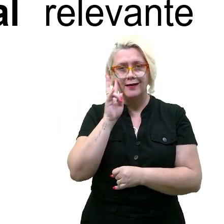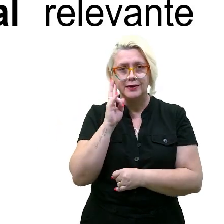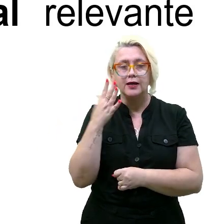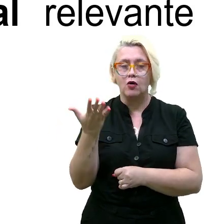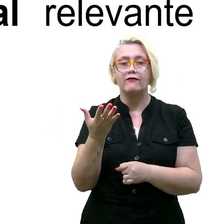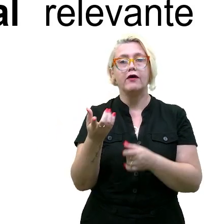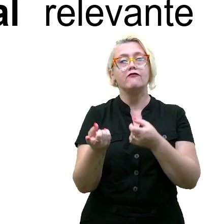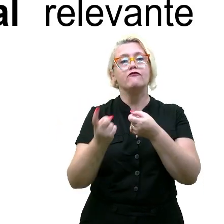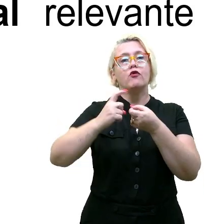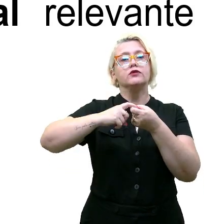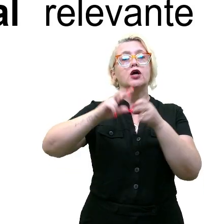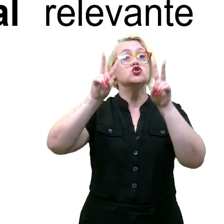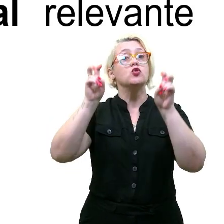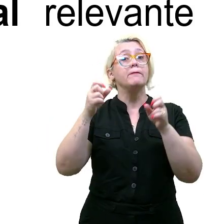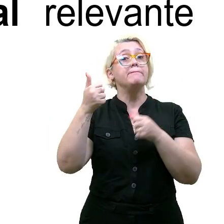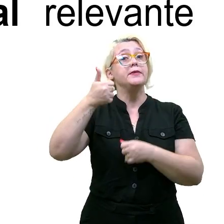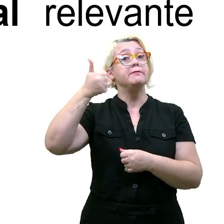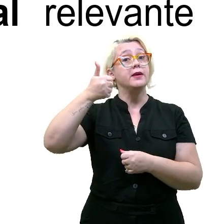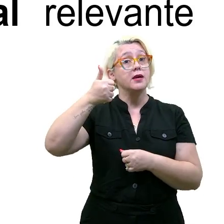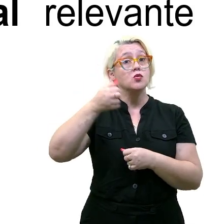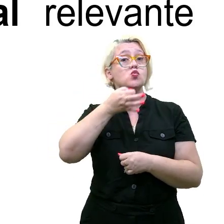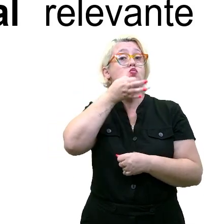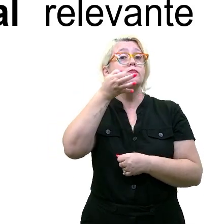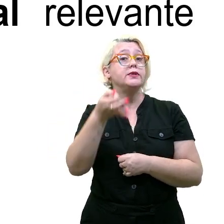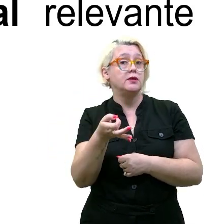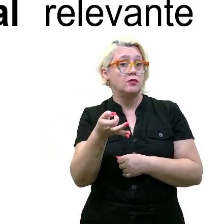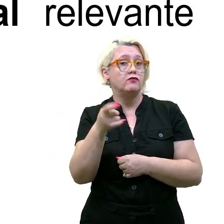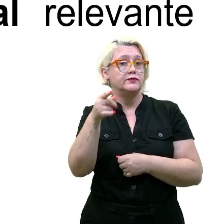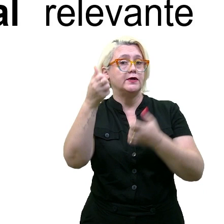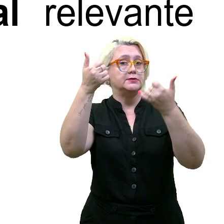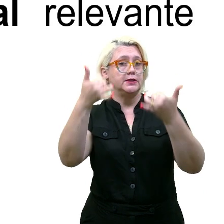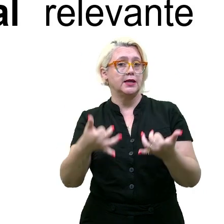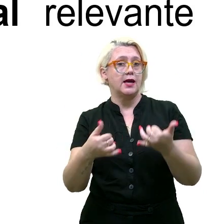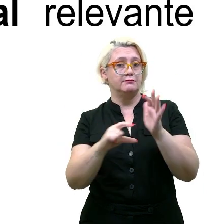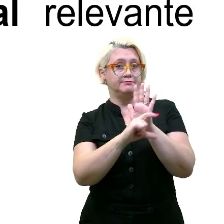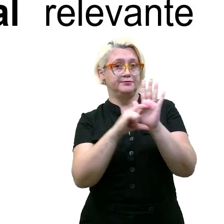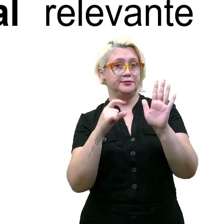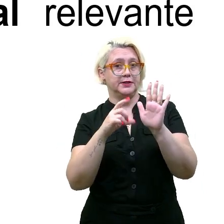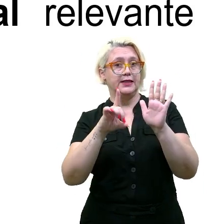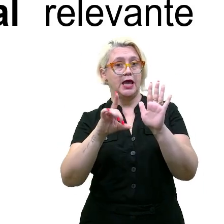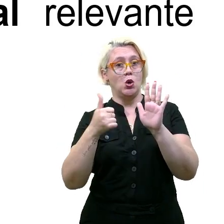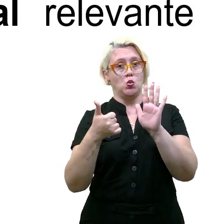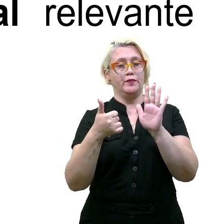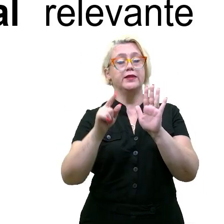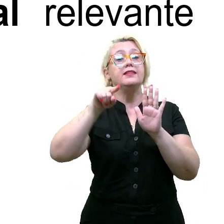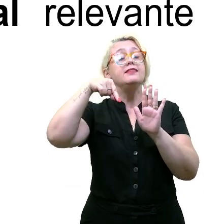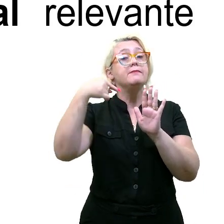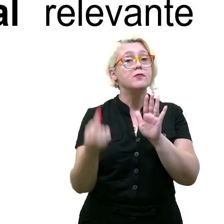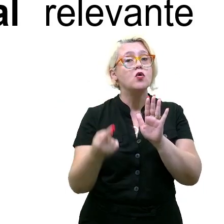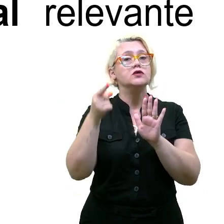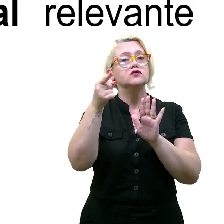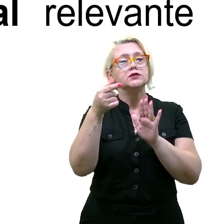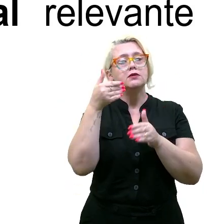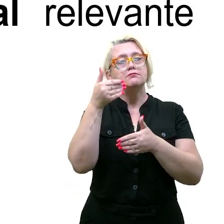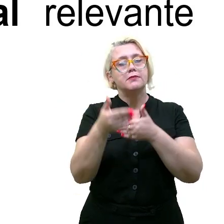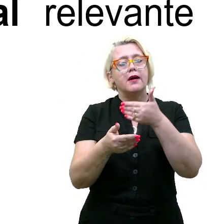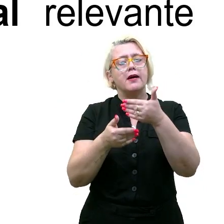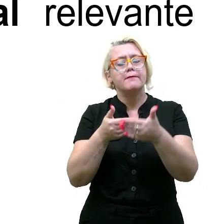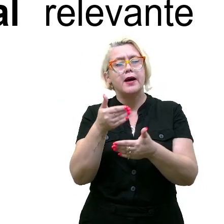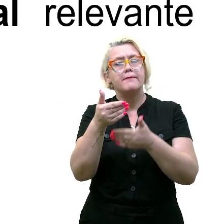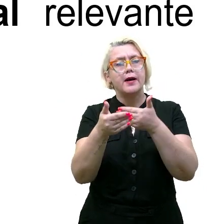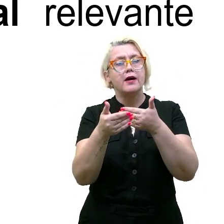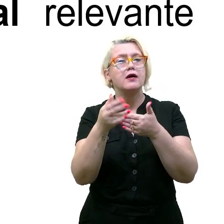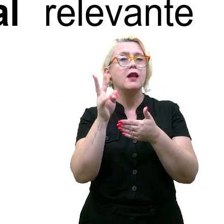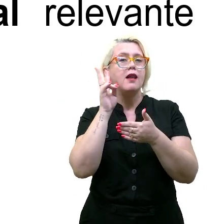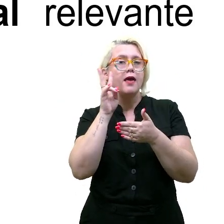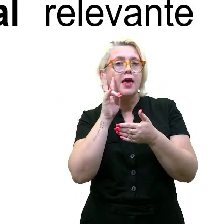primeiro. É só sobre o primeiro que você vai falar nesse parágrafo. Depois que você retomou